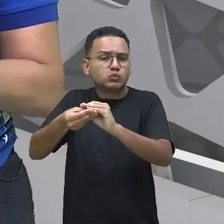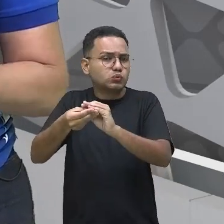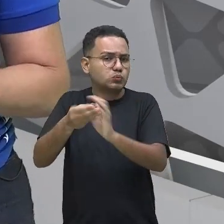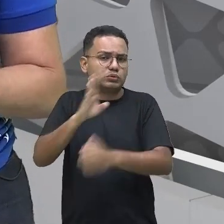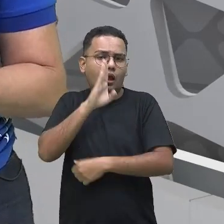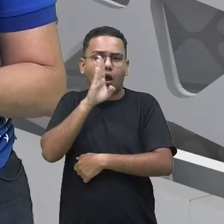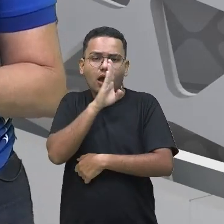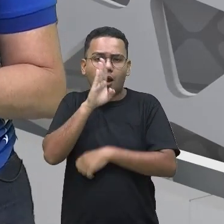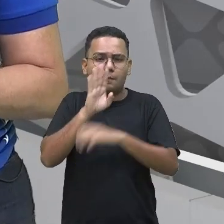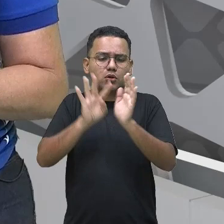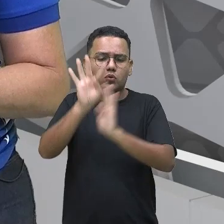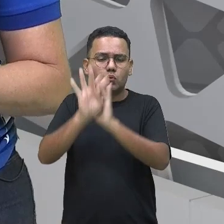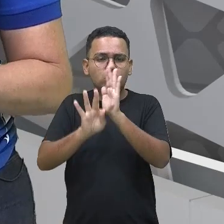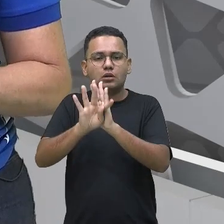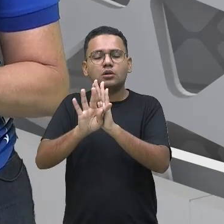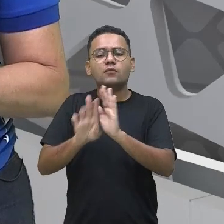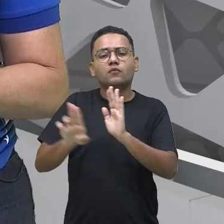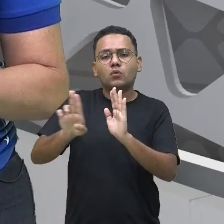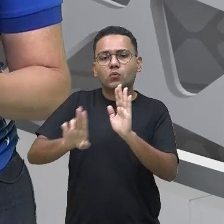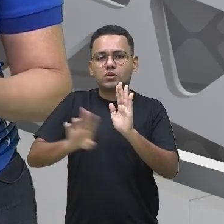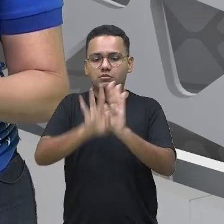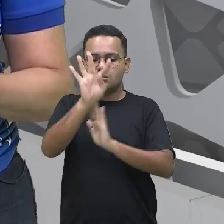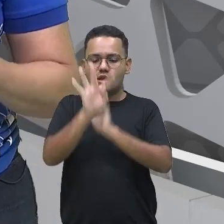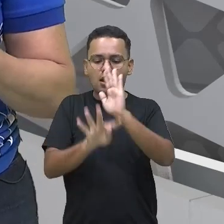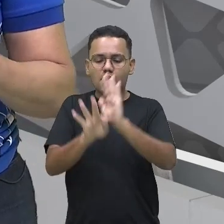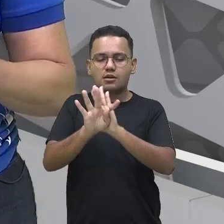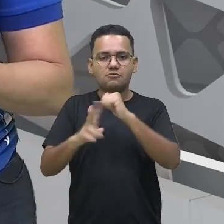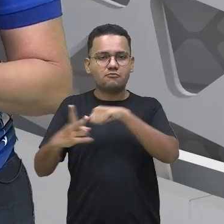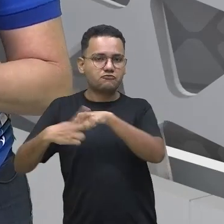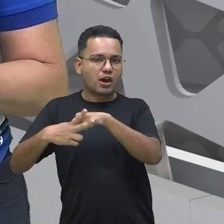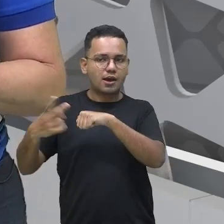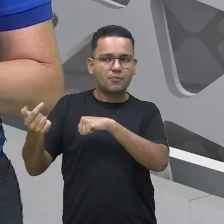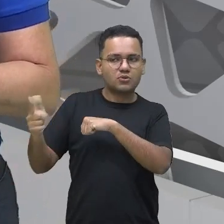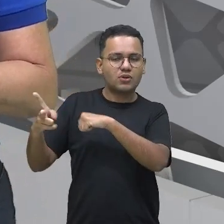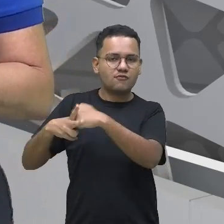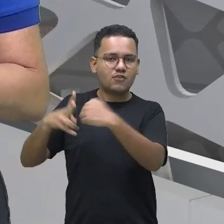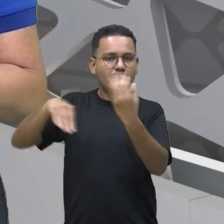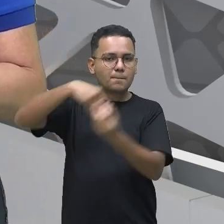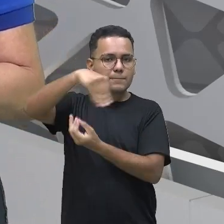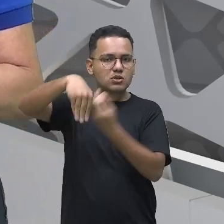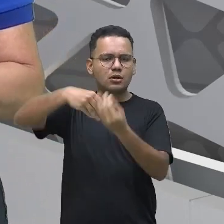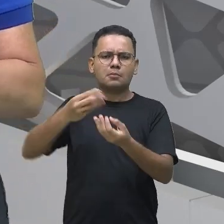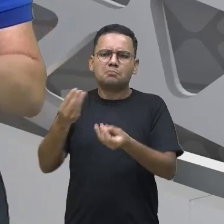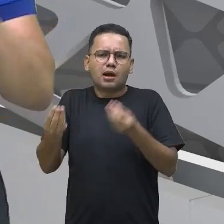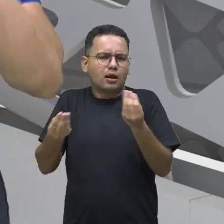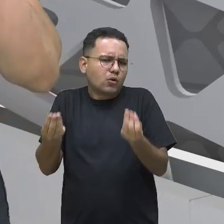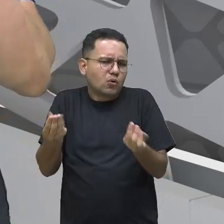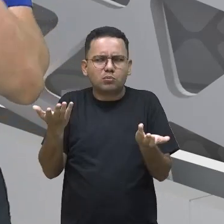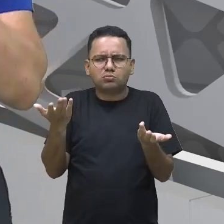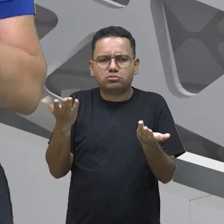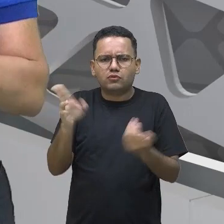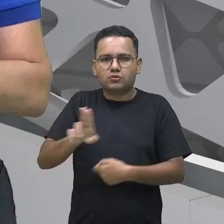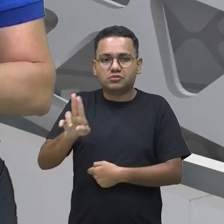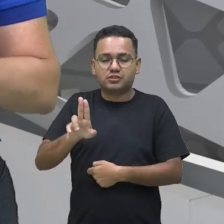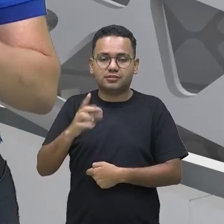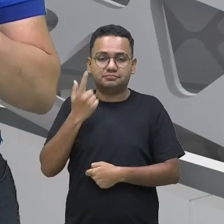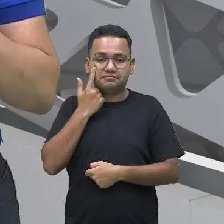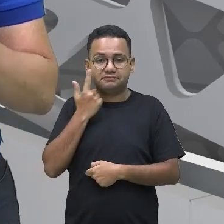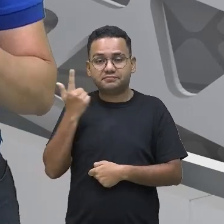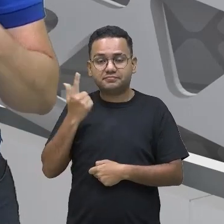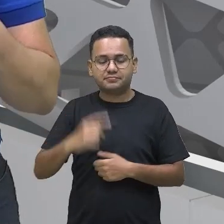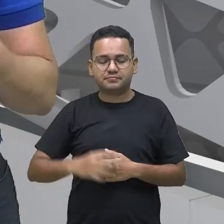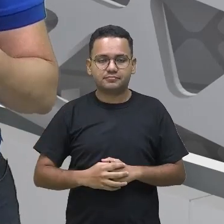vou usar o infográfico. Como que eu posso fazer essa utilização? É usar